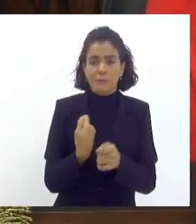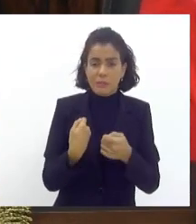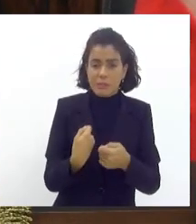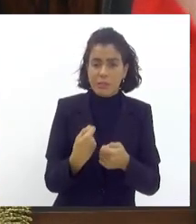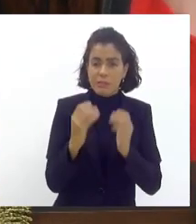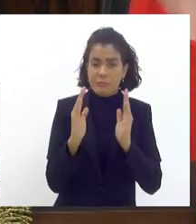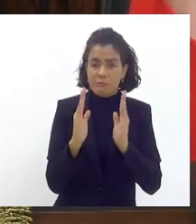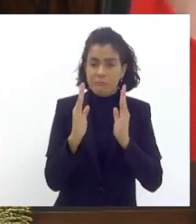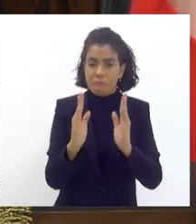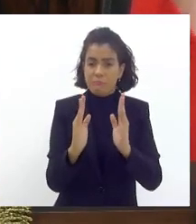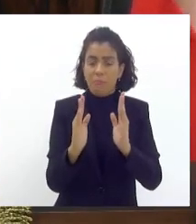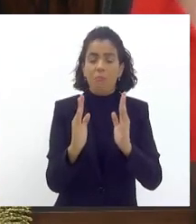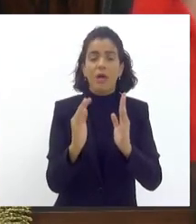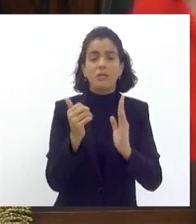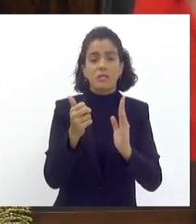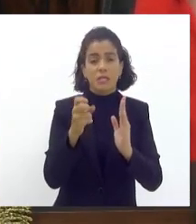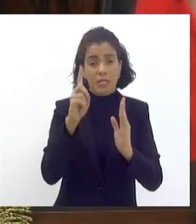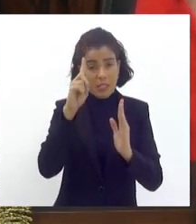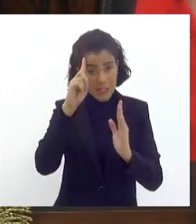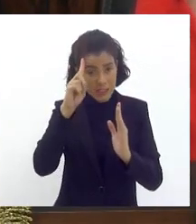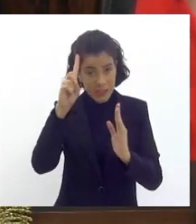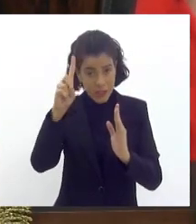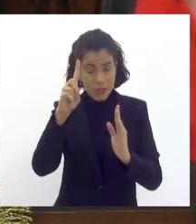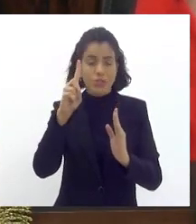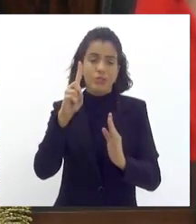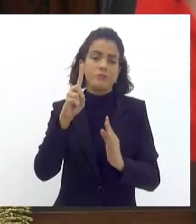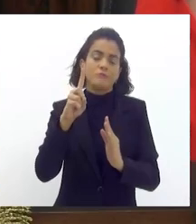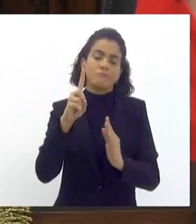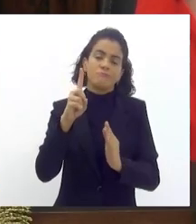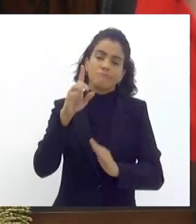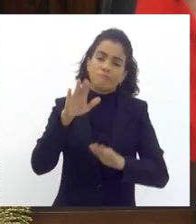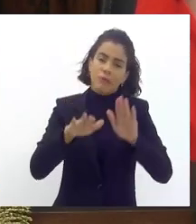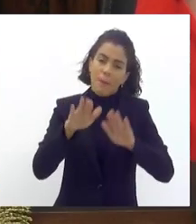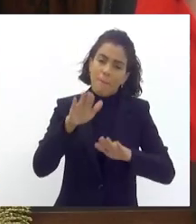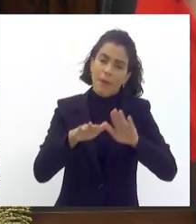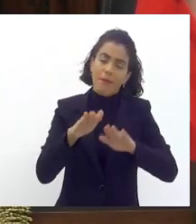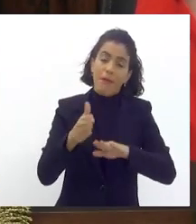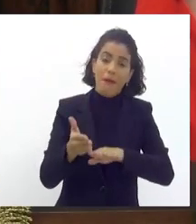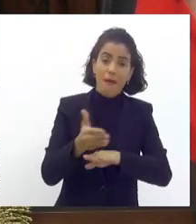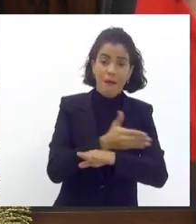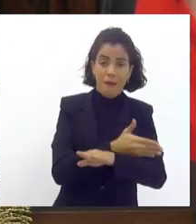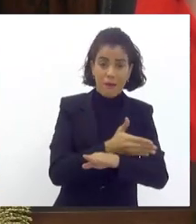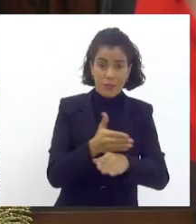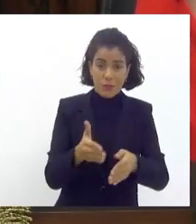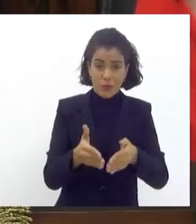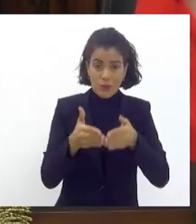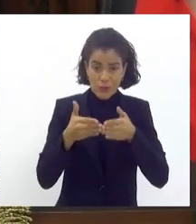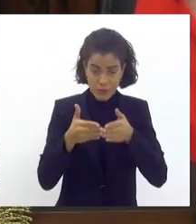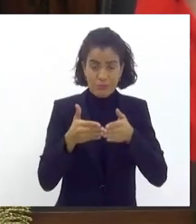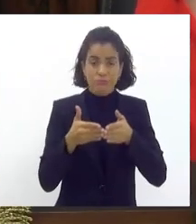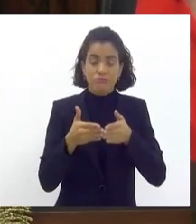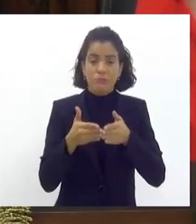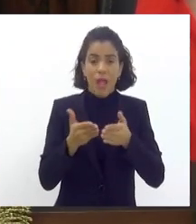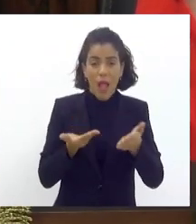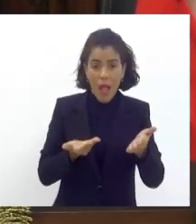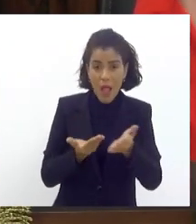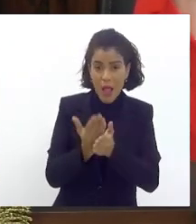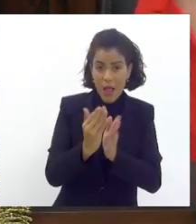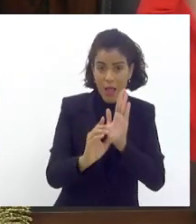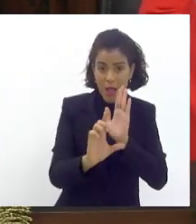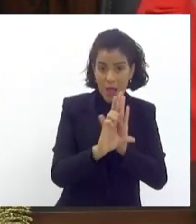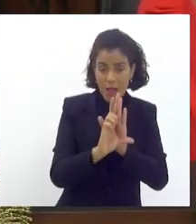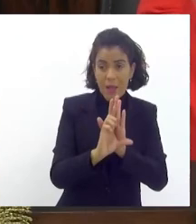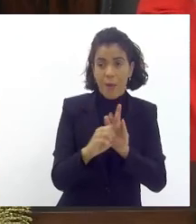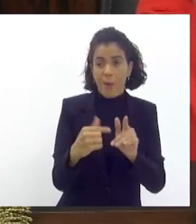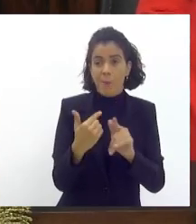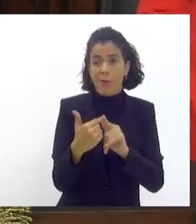um prazo de 15 dias para que a gente possa de repente antes do recesso votar aprovar essa lei porque